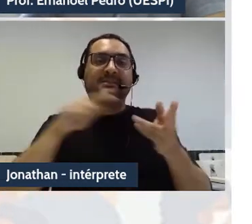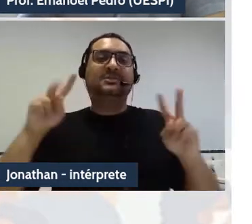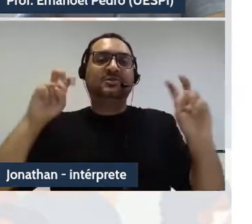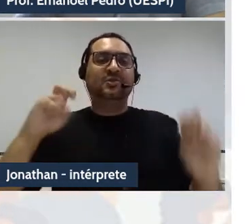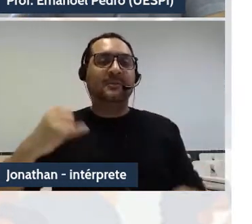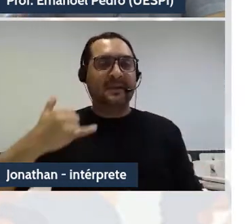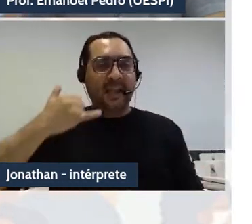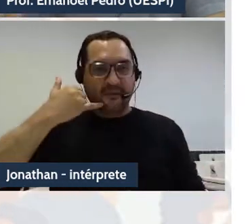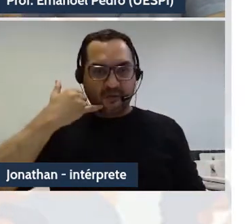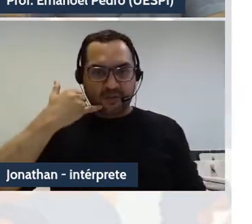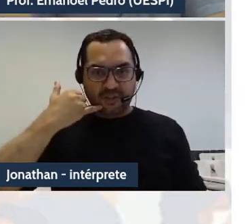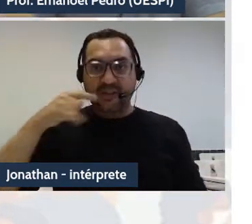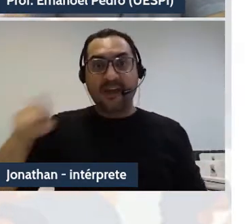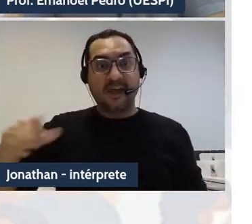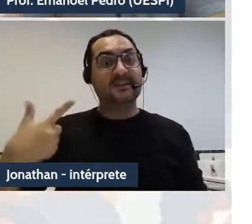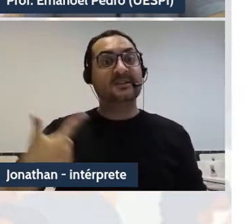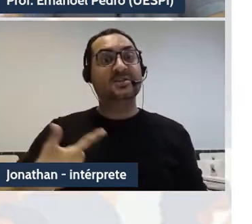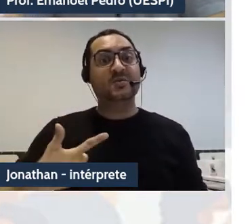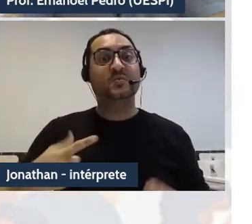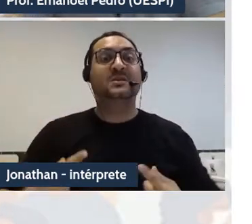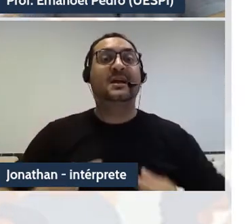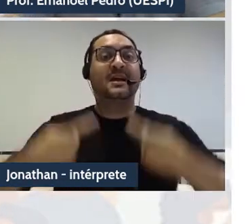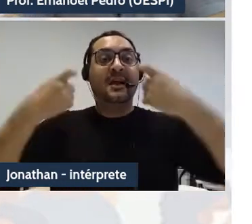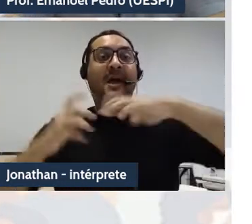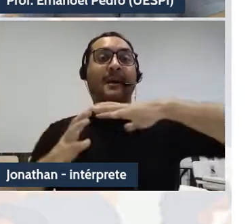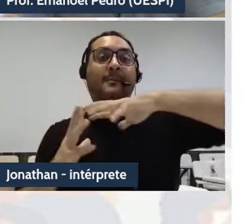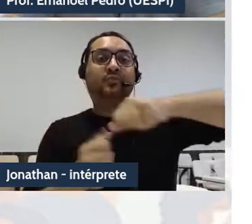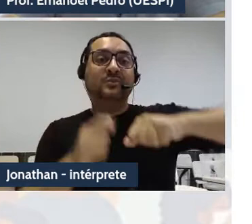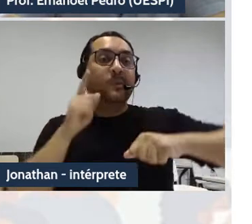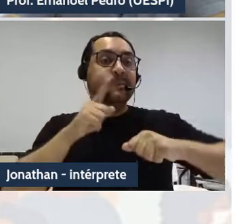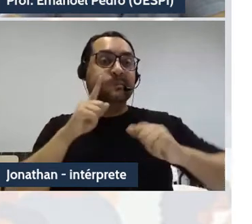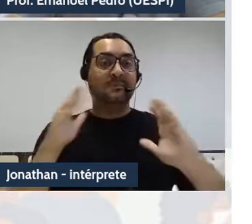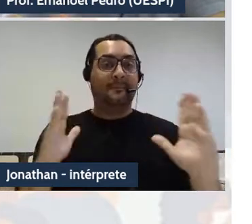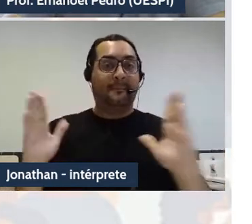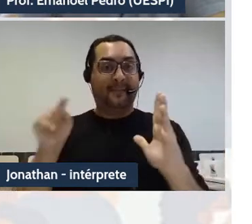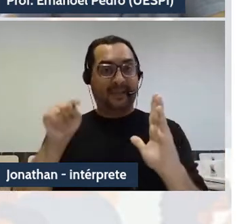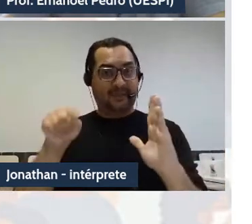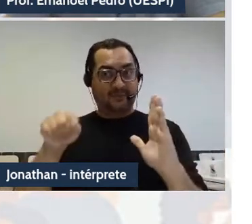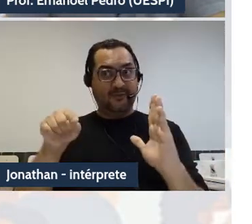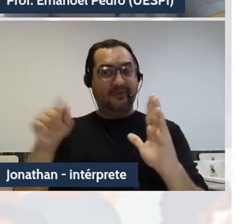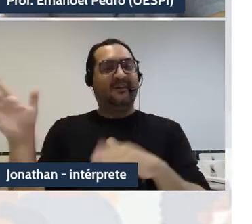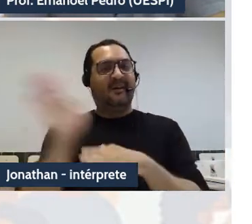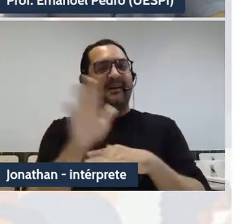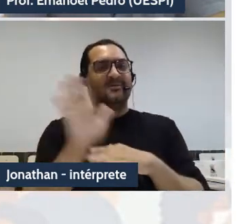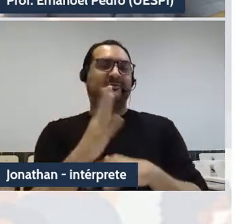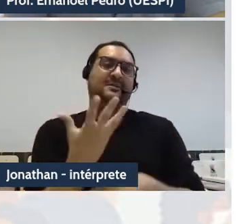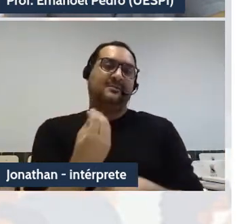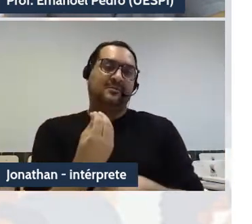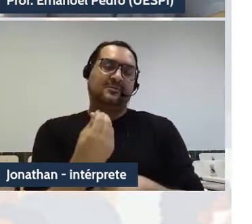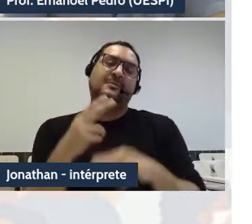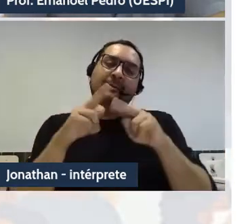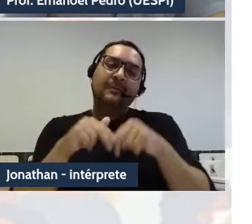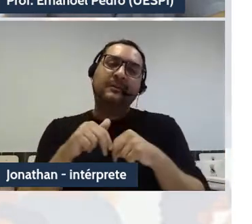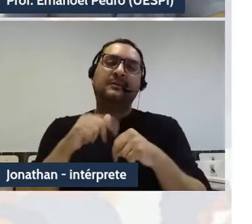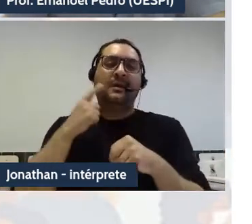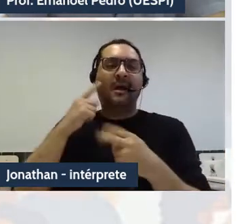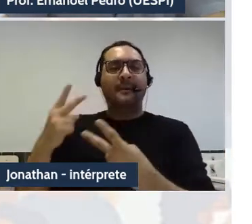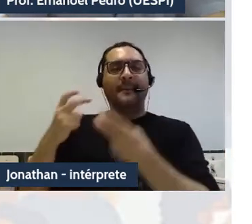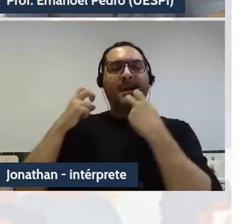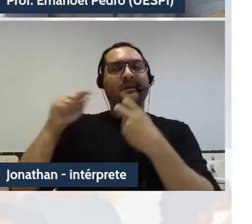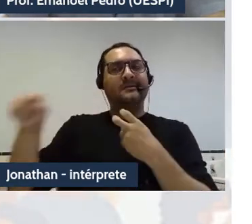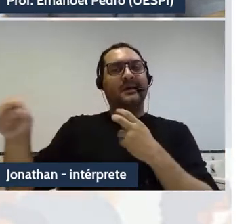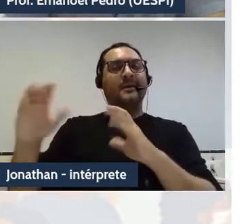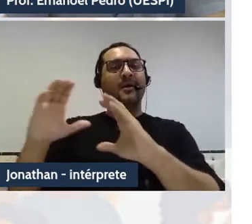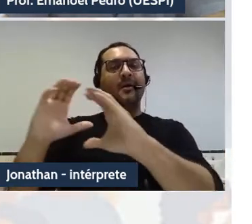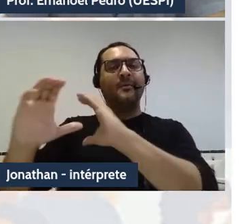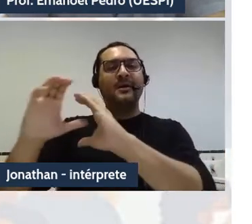durante o período da Segunda Guerra Mundial nos Estados Unidos. Então, as propostas desses autores colocam a comunicação mais próxima de